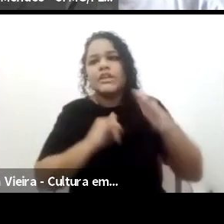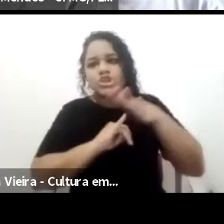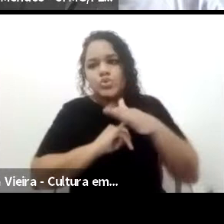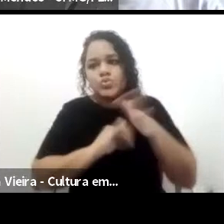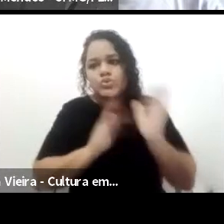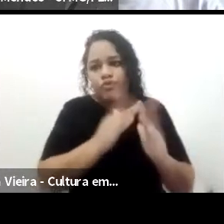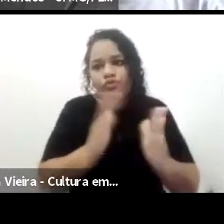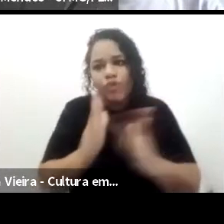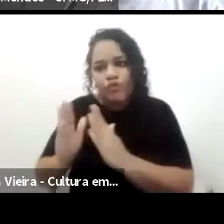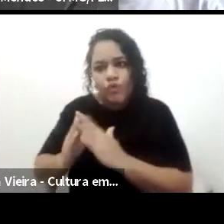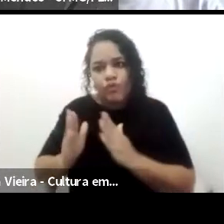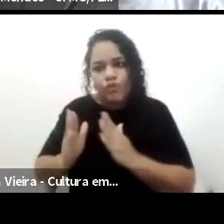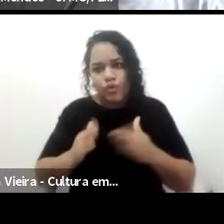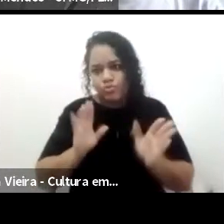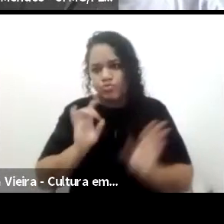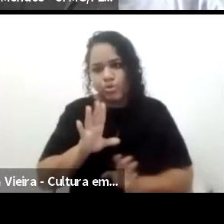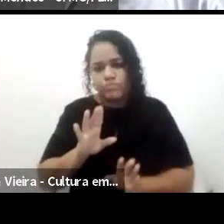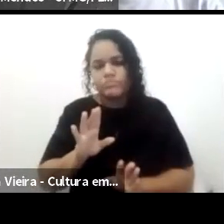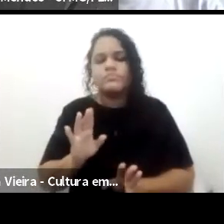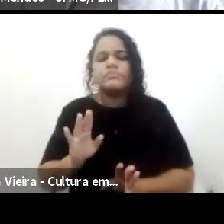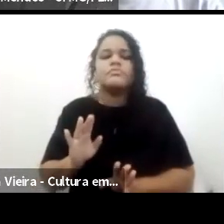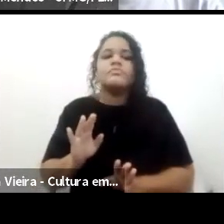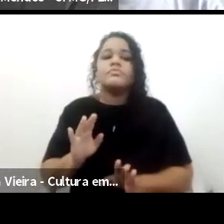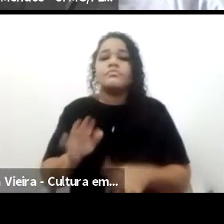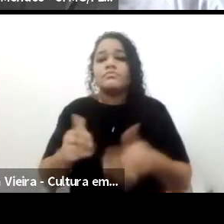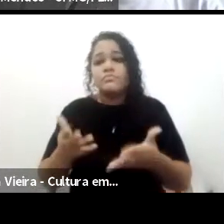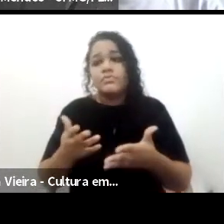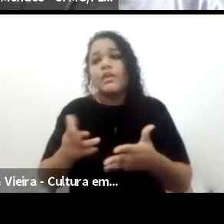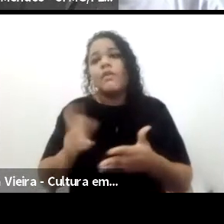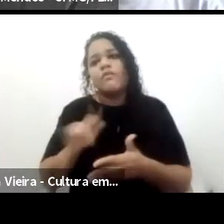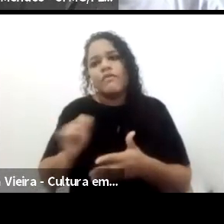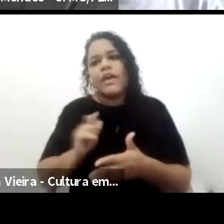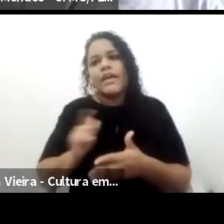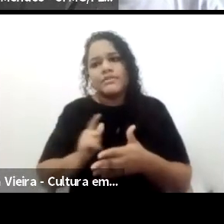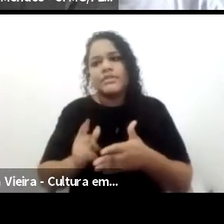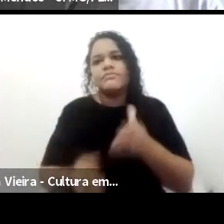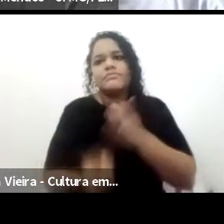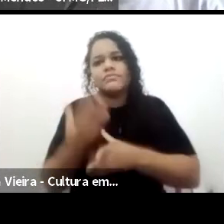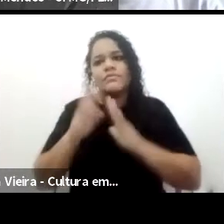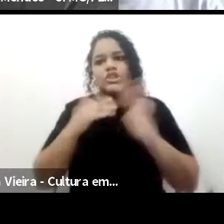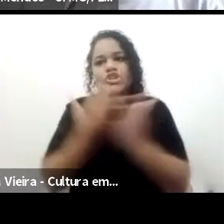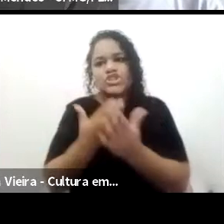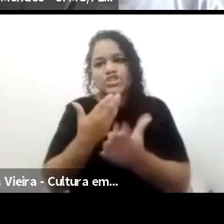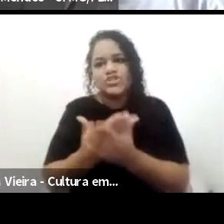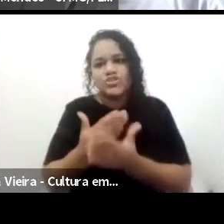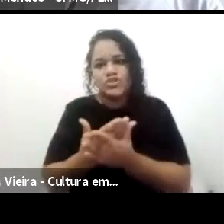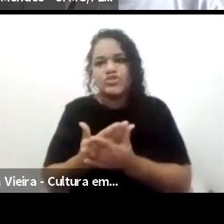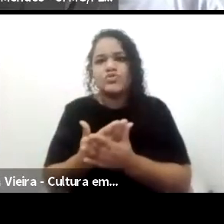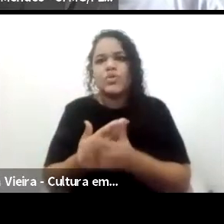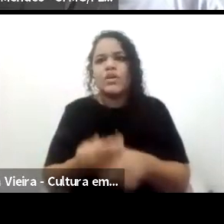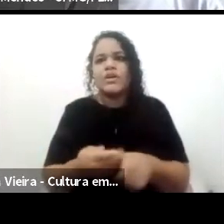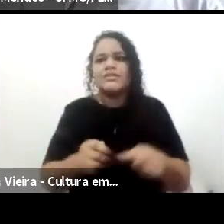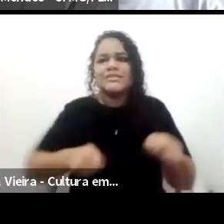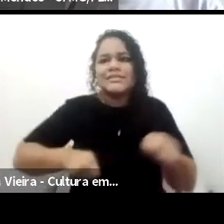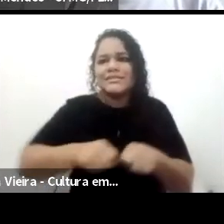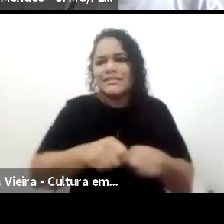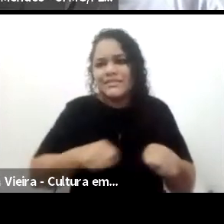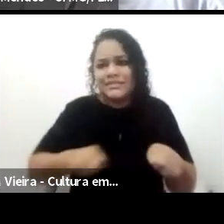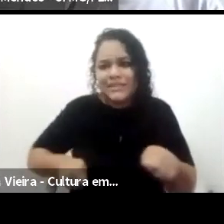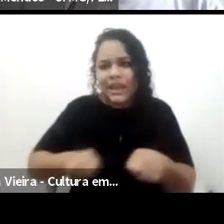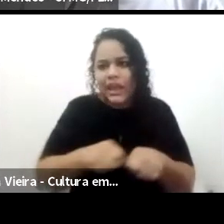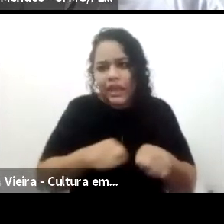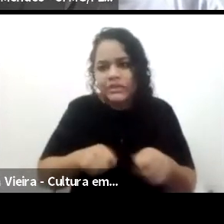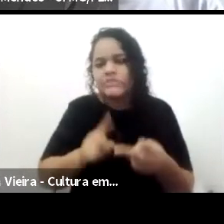criadas. Então, a gente vai ter escola de serralheiro em Minas Gerais, a gente vai ter de